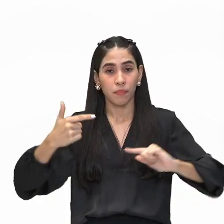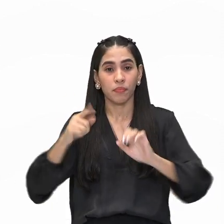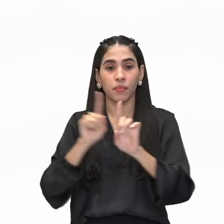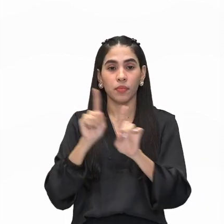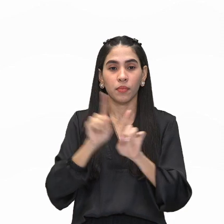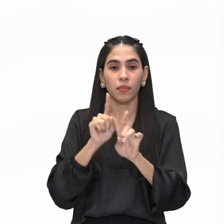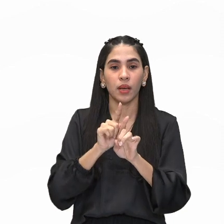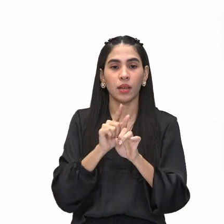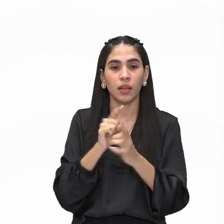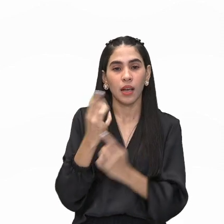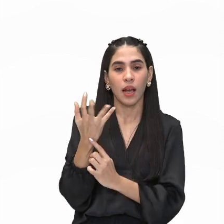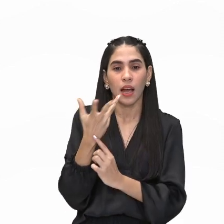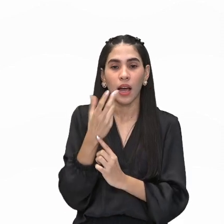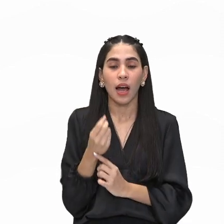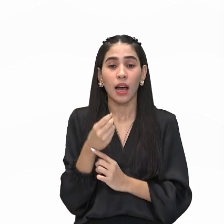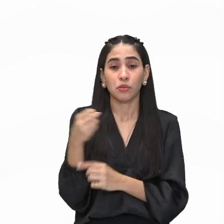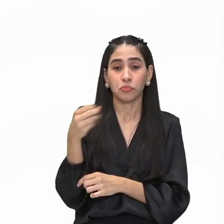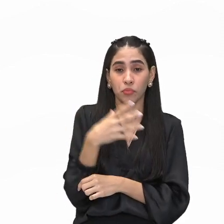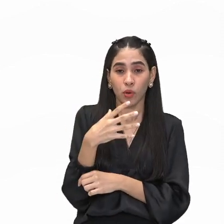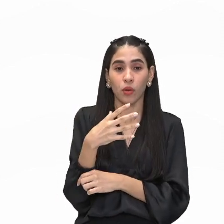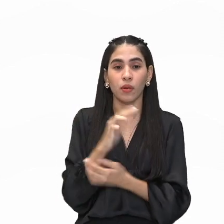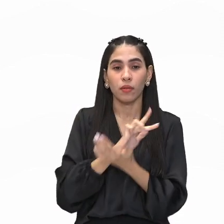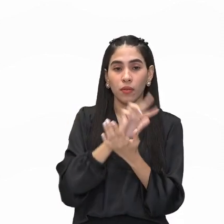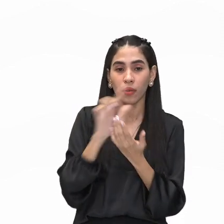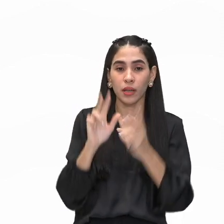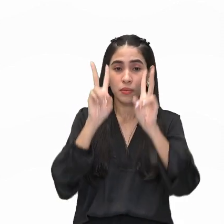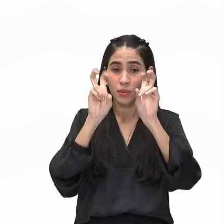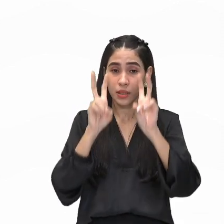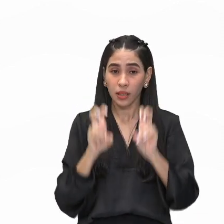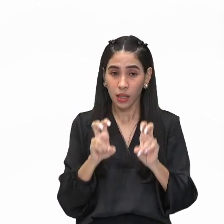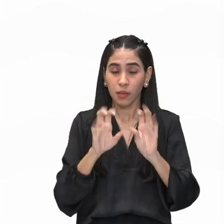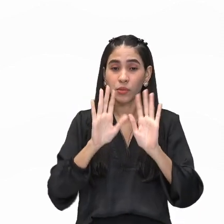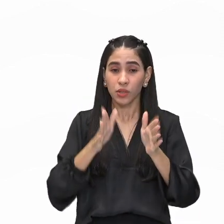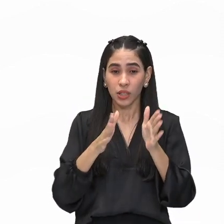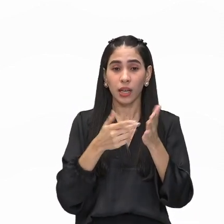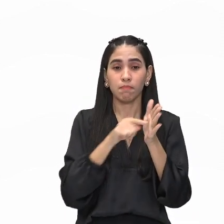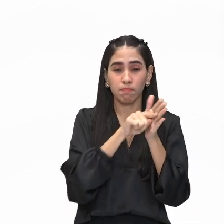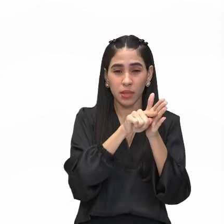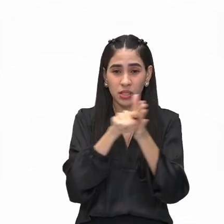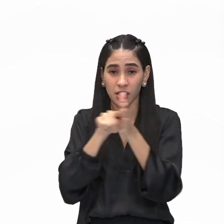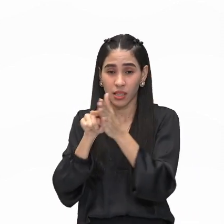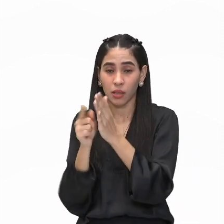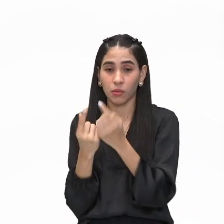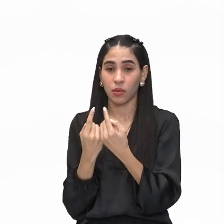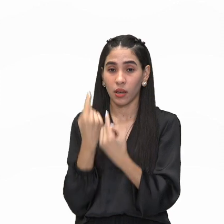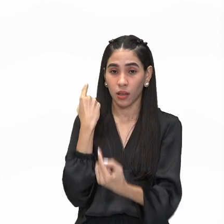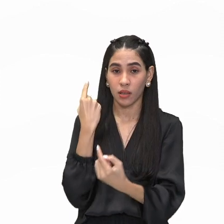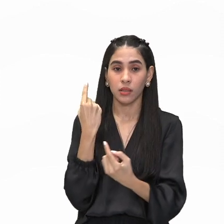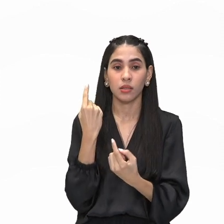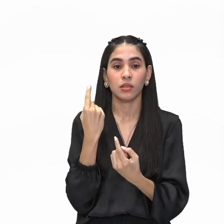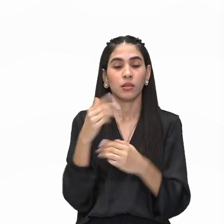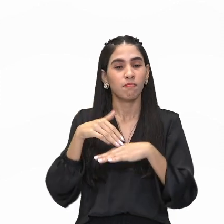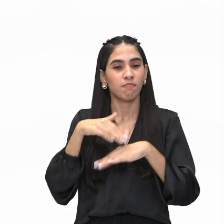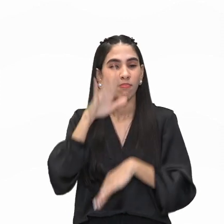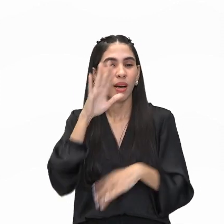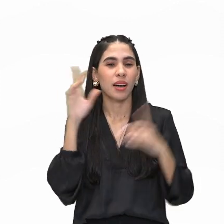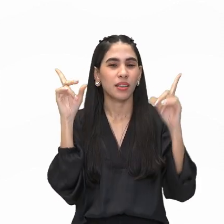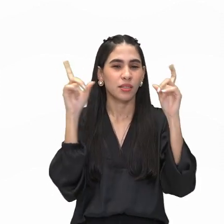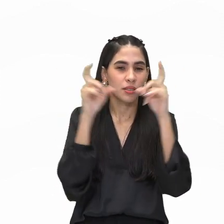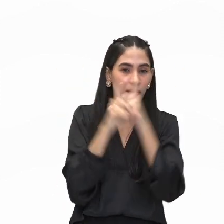culminância na arte contemporânea de diversos temas já foram explorados, o que torna mais